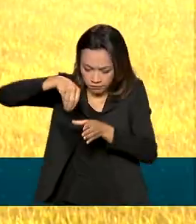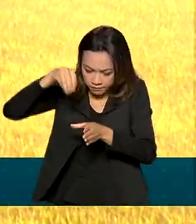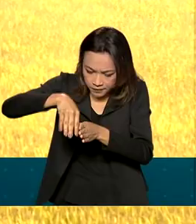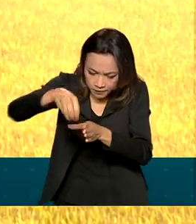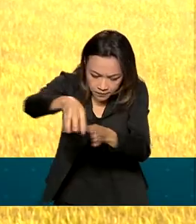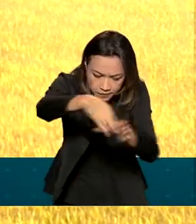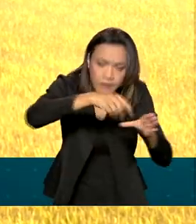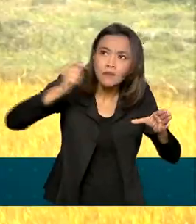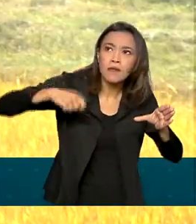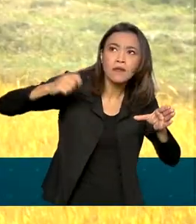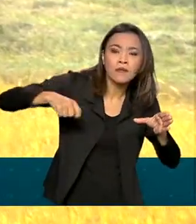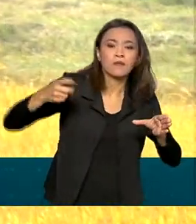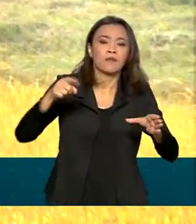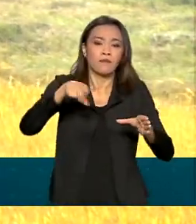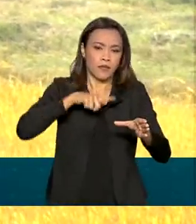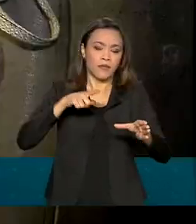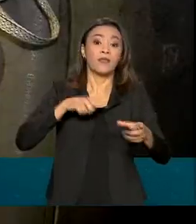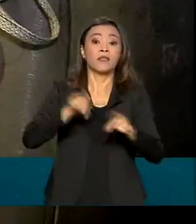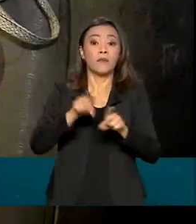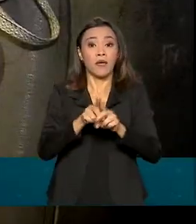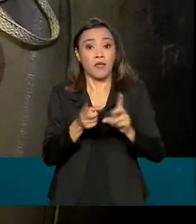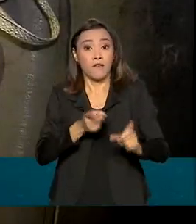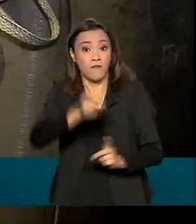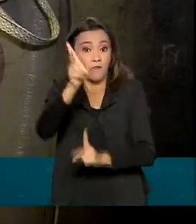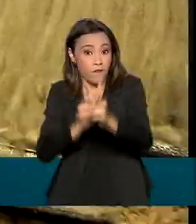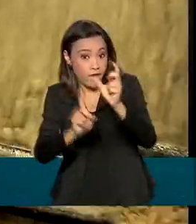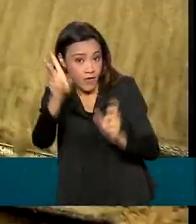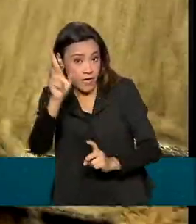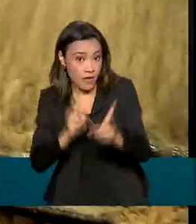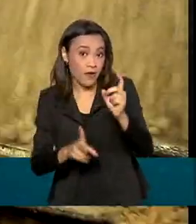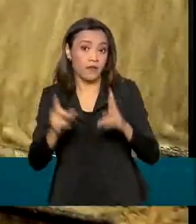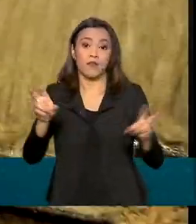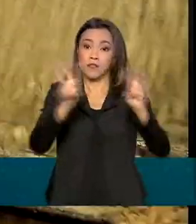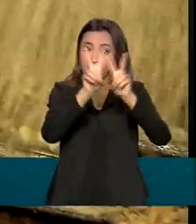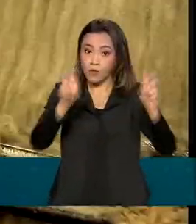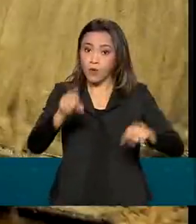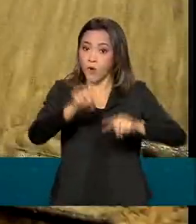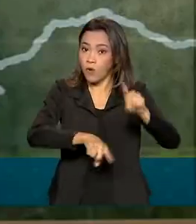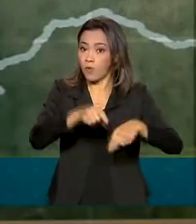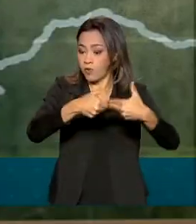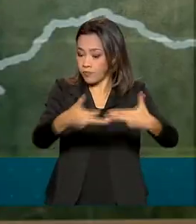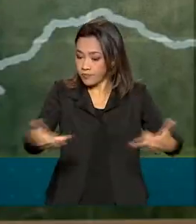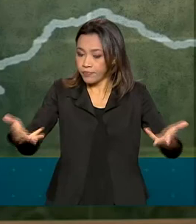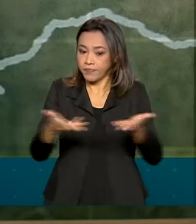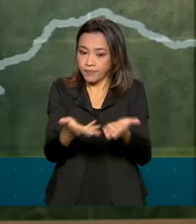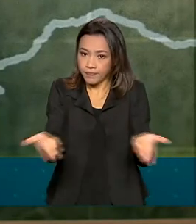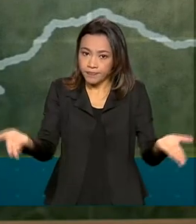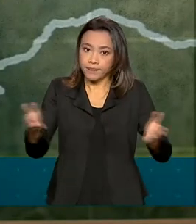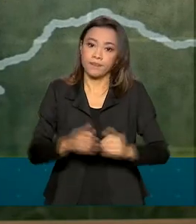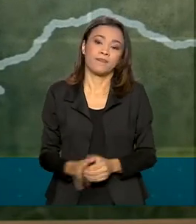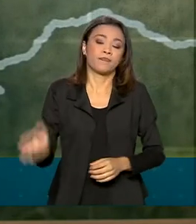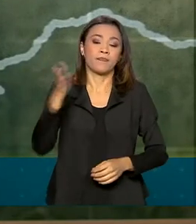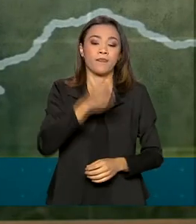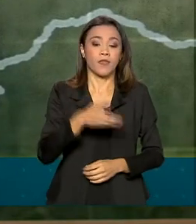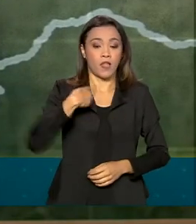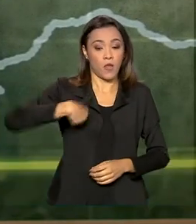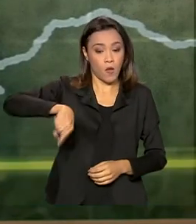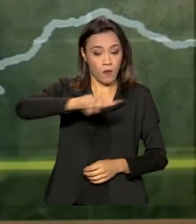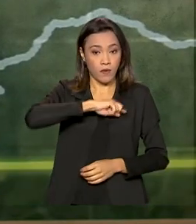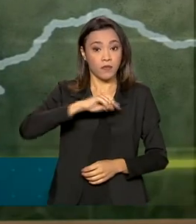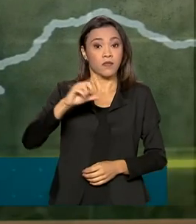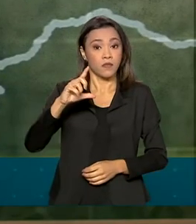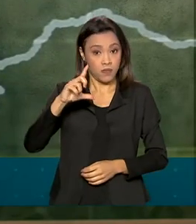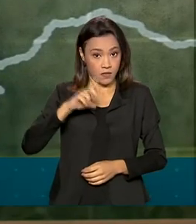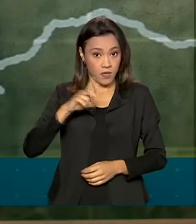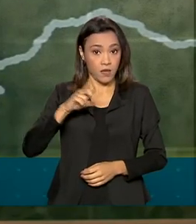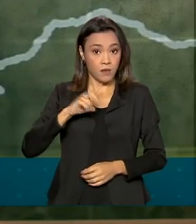de balanços de produção, exportação e importação sobre os produtos agrícolas. Nós, daqui para frente, temos aqui,